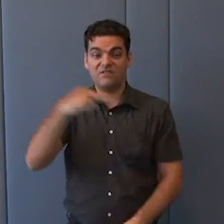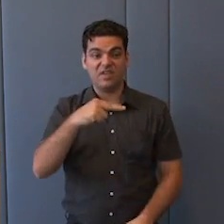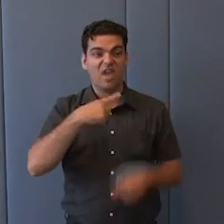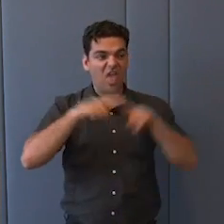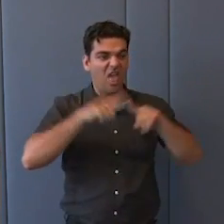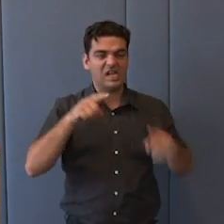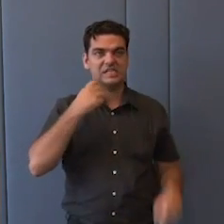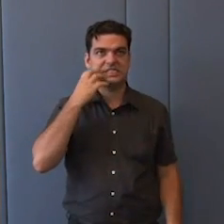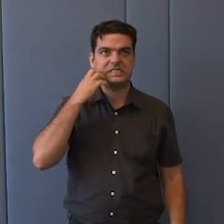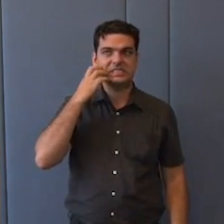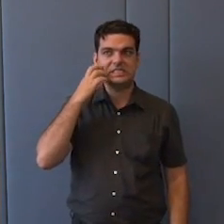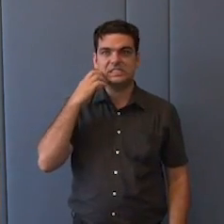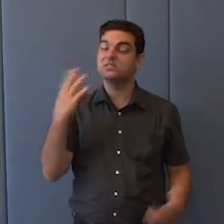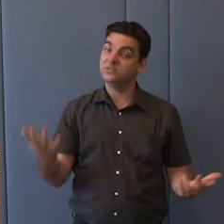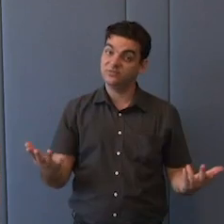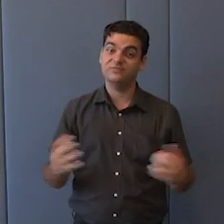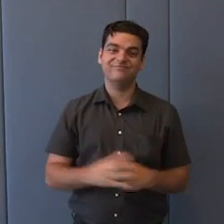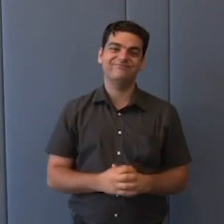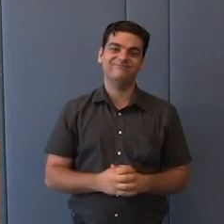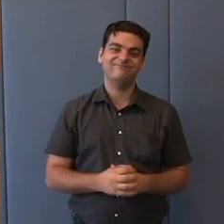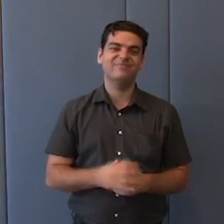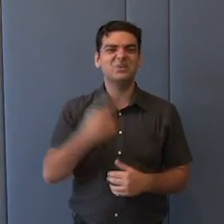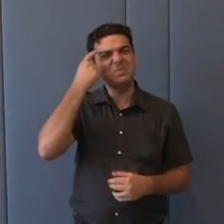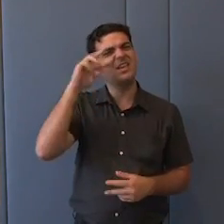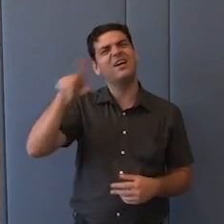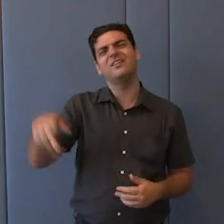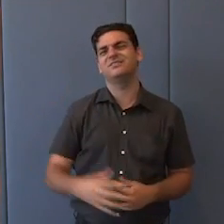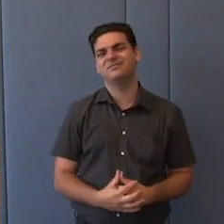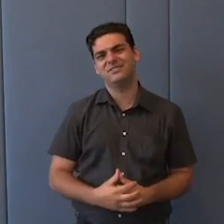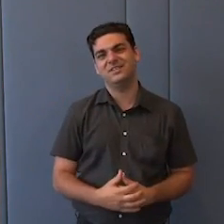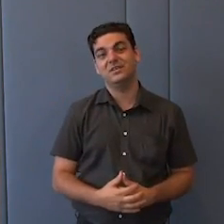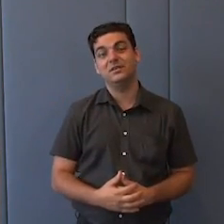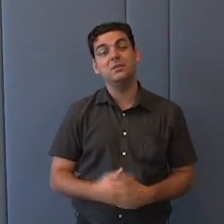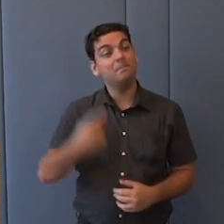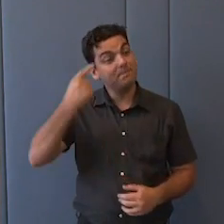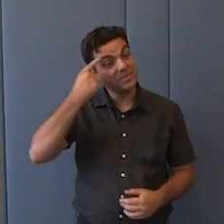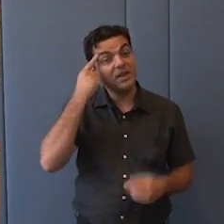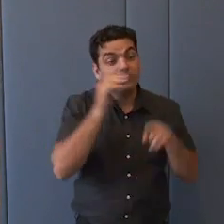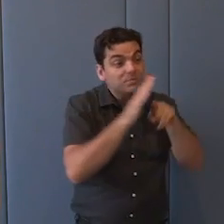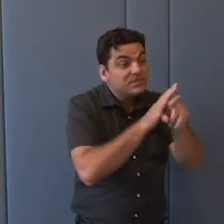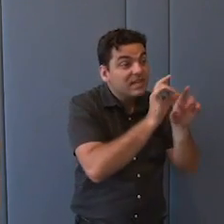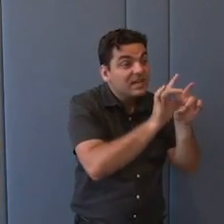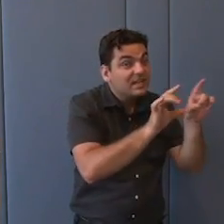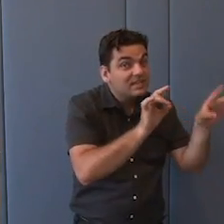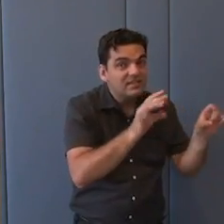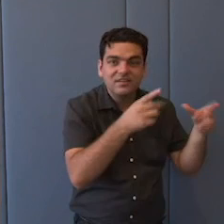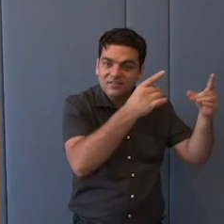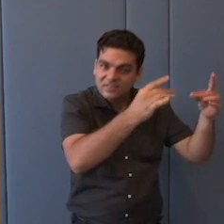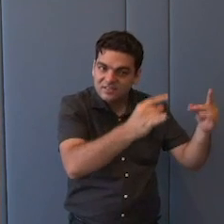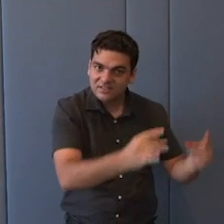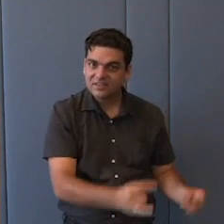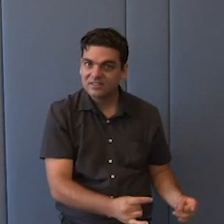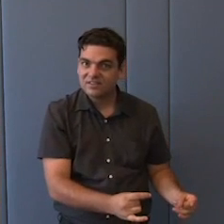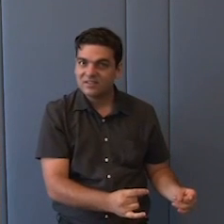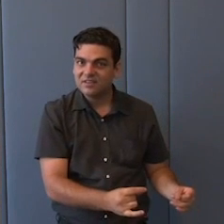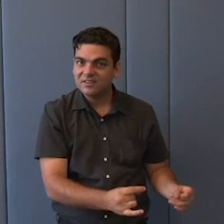multilaterais, esses tipos de sentimentos não são bem vistos, então, não, vou dizer que não, o povo brasileiro é outra coisa. Não é. Você tem que trabalhar a partir do que ele é,